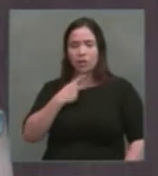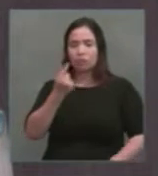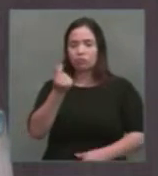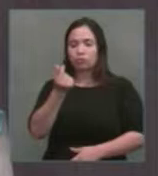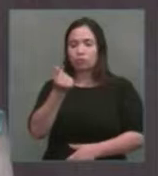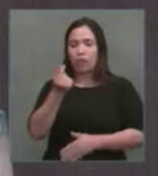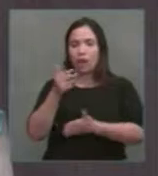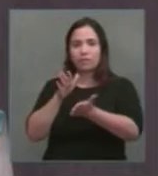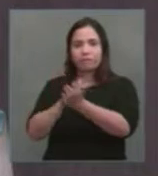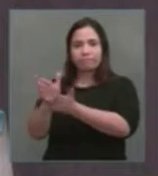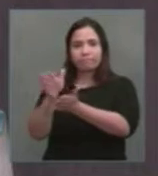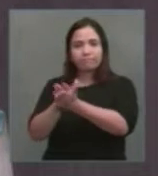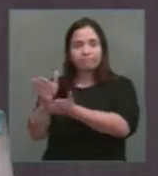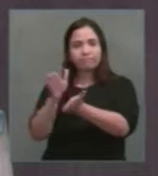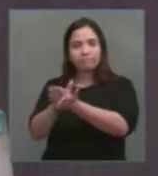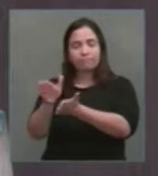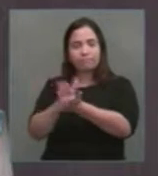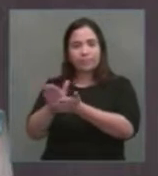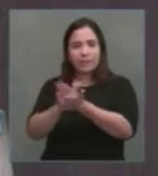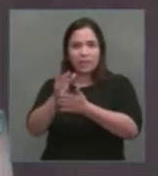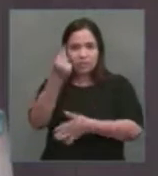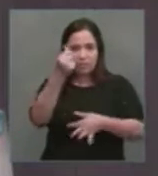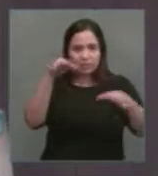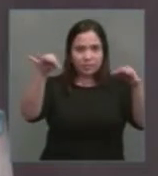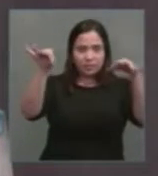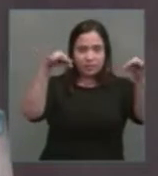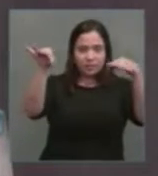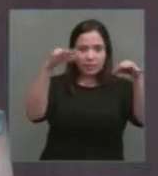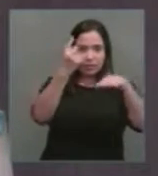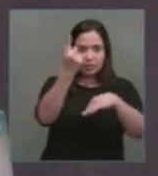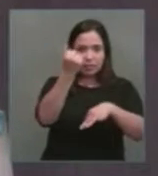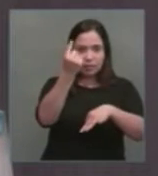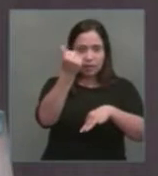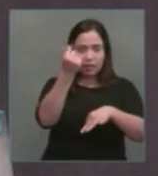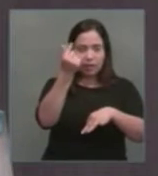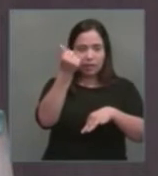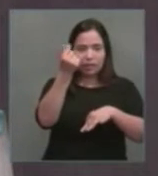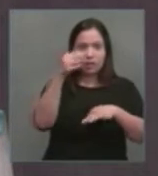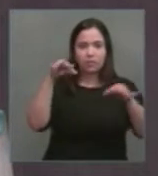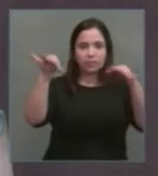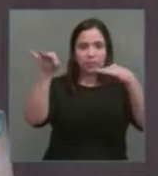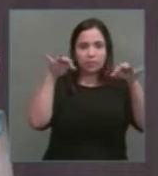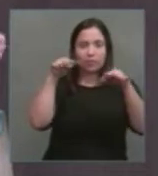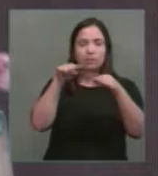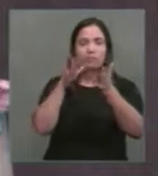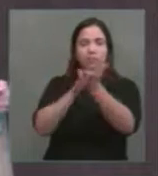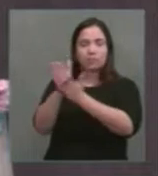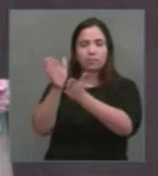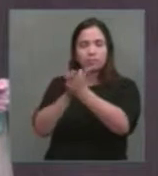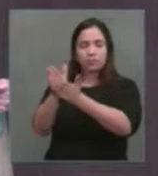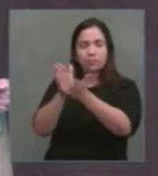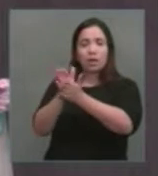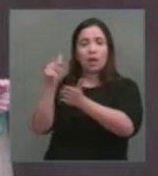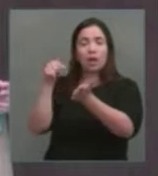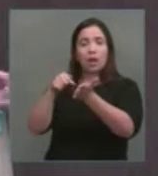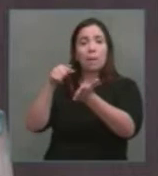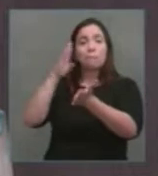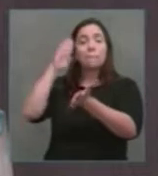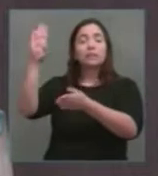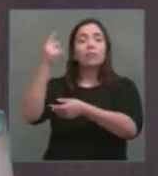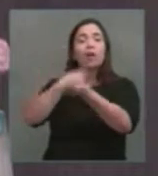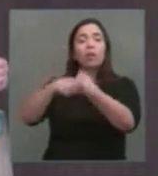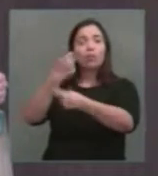quer isso. Para imprimir o seu, aquele que é o equivalente geral, fundamental da economia,